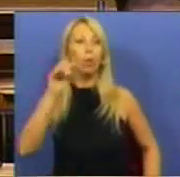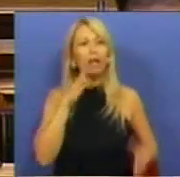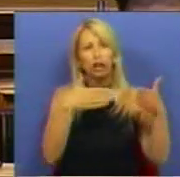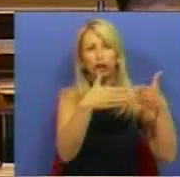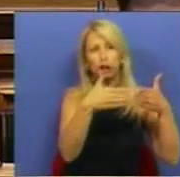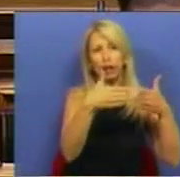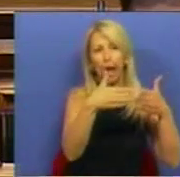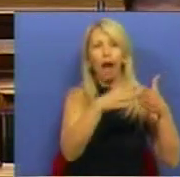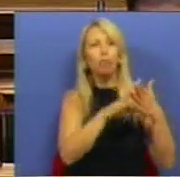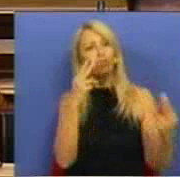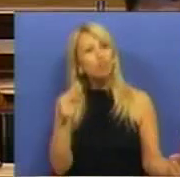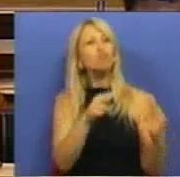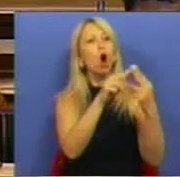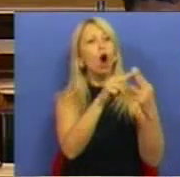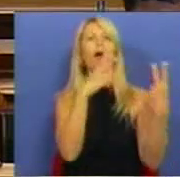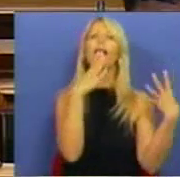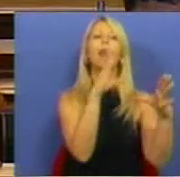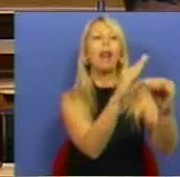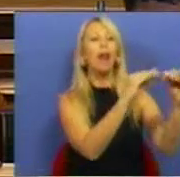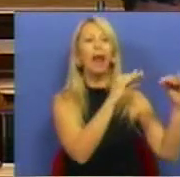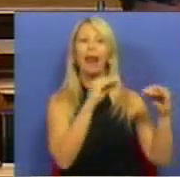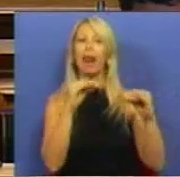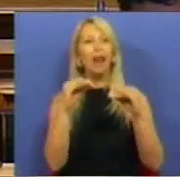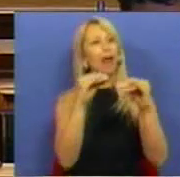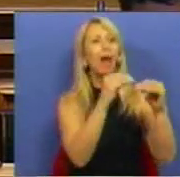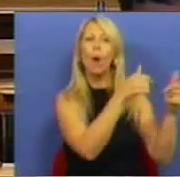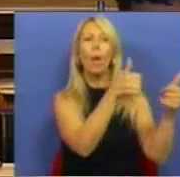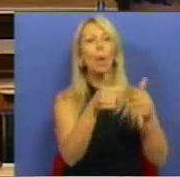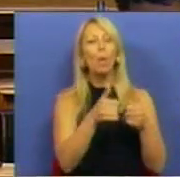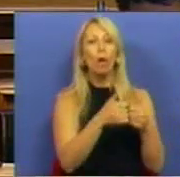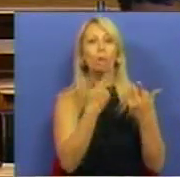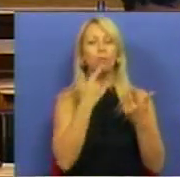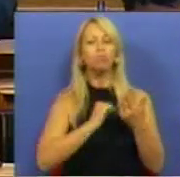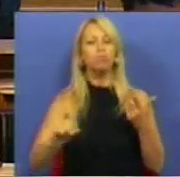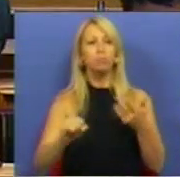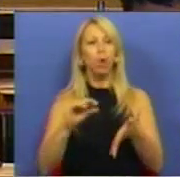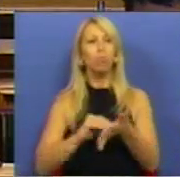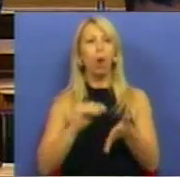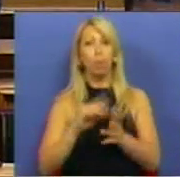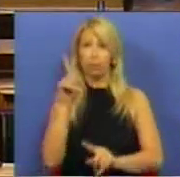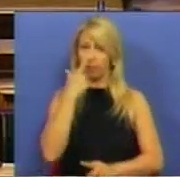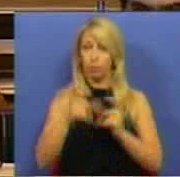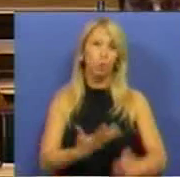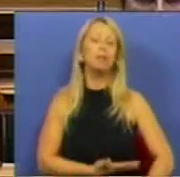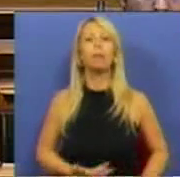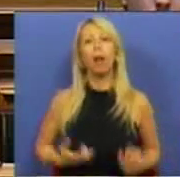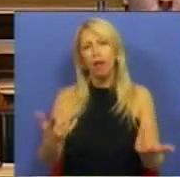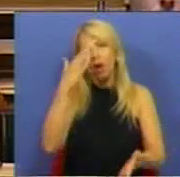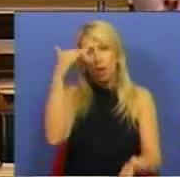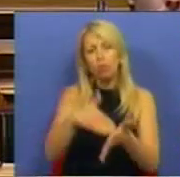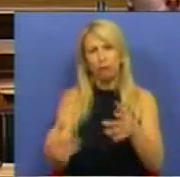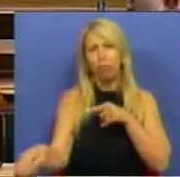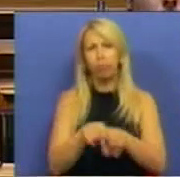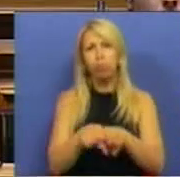têm uma agradável conversa e decidem atirar-se aos pobres e aos desempregados. É esse o saldo político da